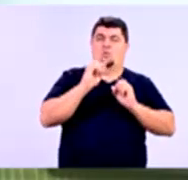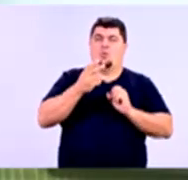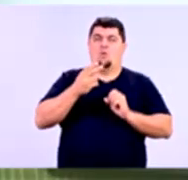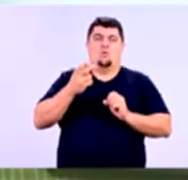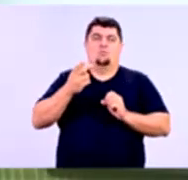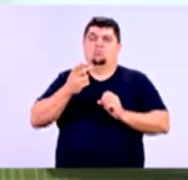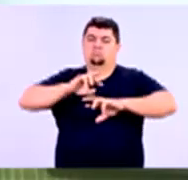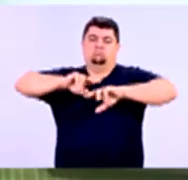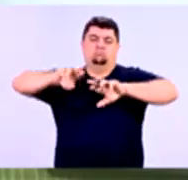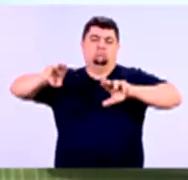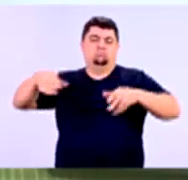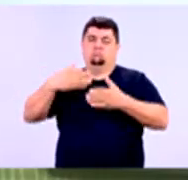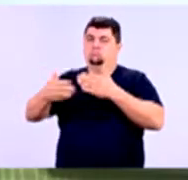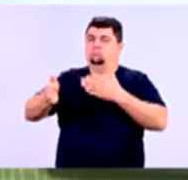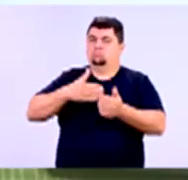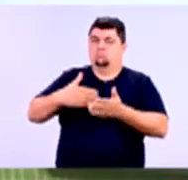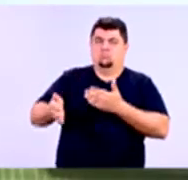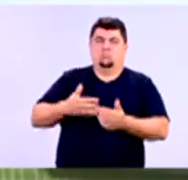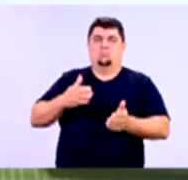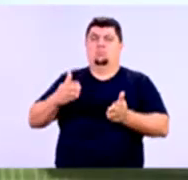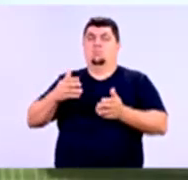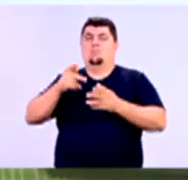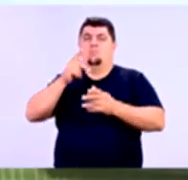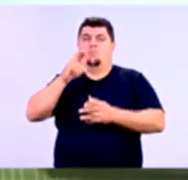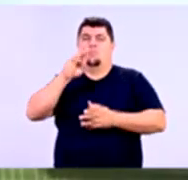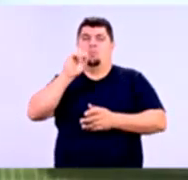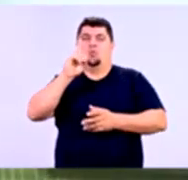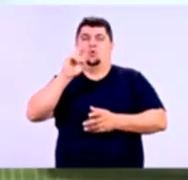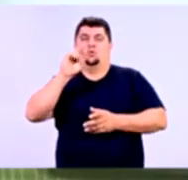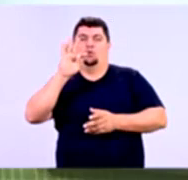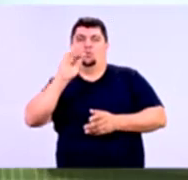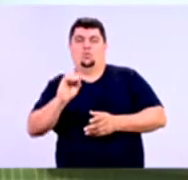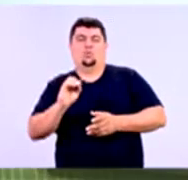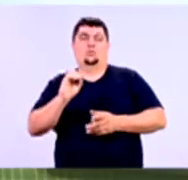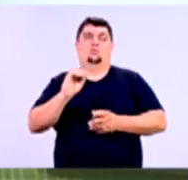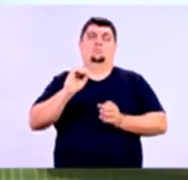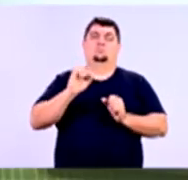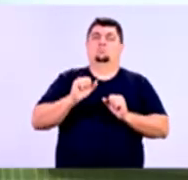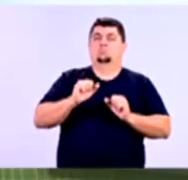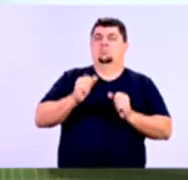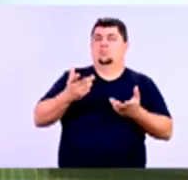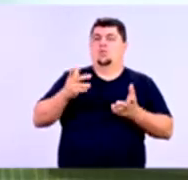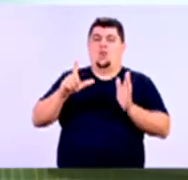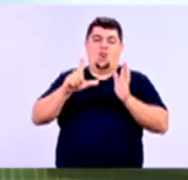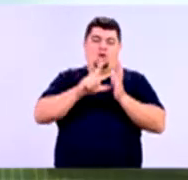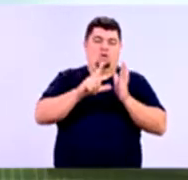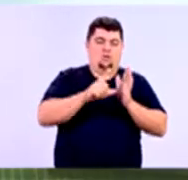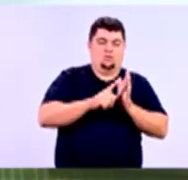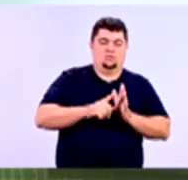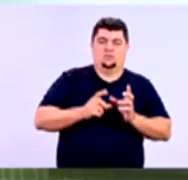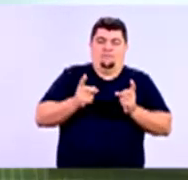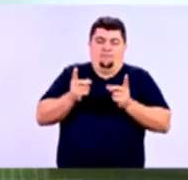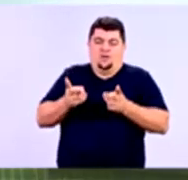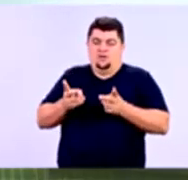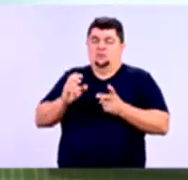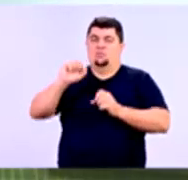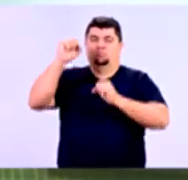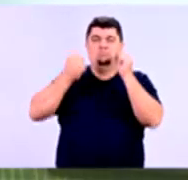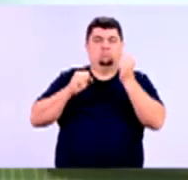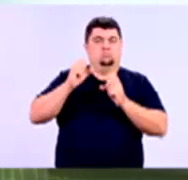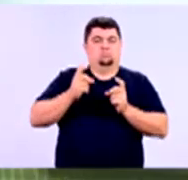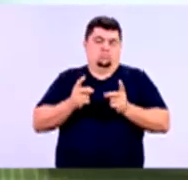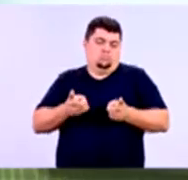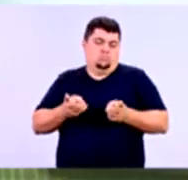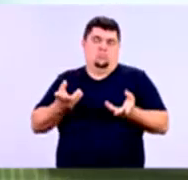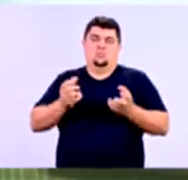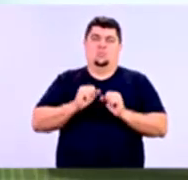mercadoria. Essa mercadoria pode ser uma mercadoria tangível, como uma mercadoria que você vende na loja ou indústria, comercializa, ou